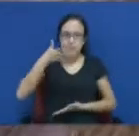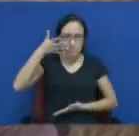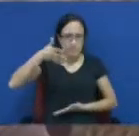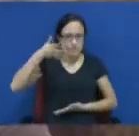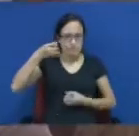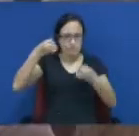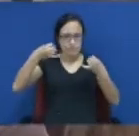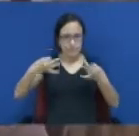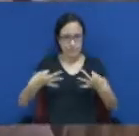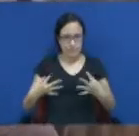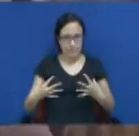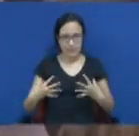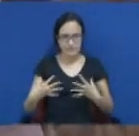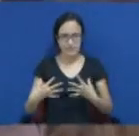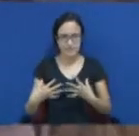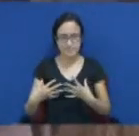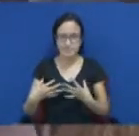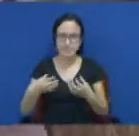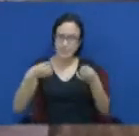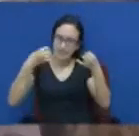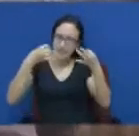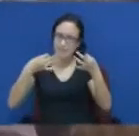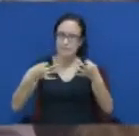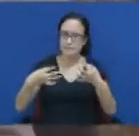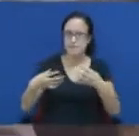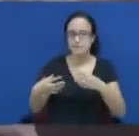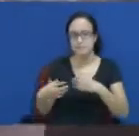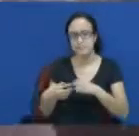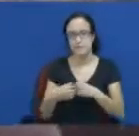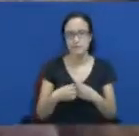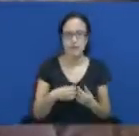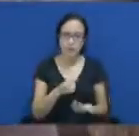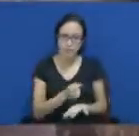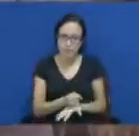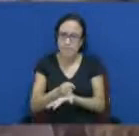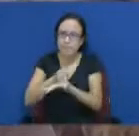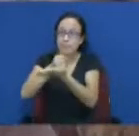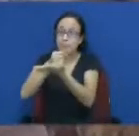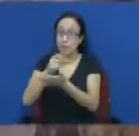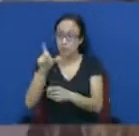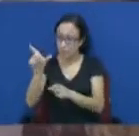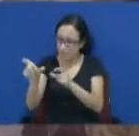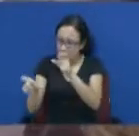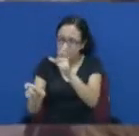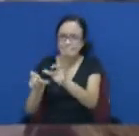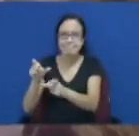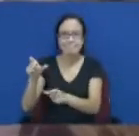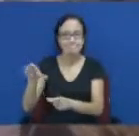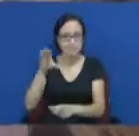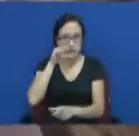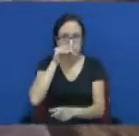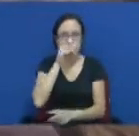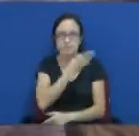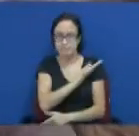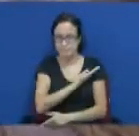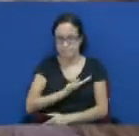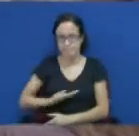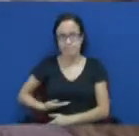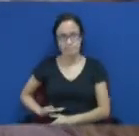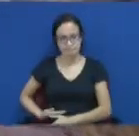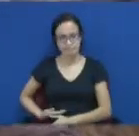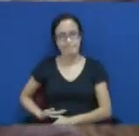palavra no que diz respeito ao apoio aos servidores públicos que é inadmissível um governo que